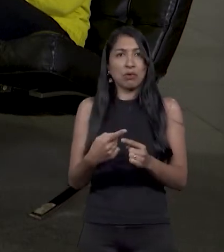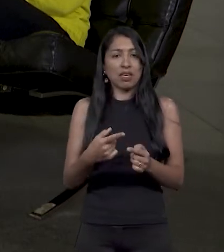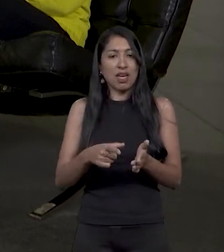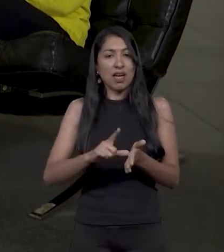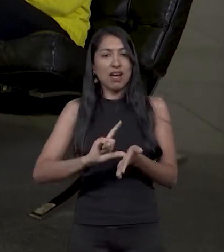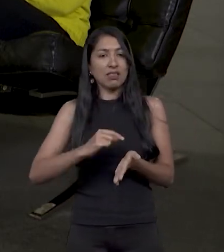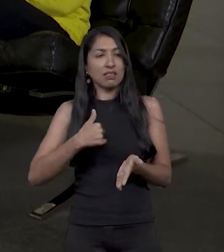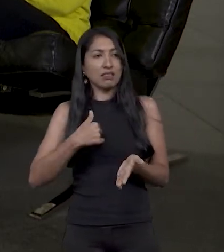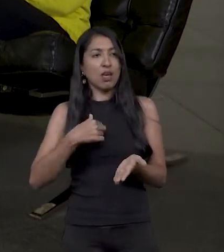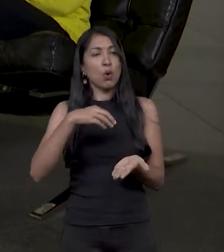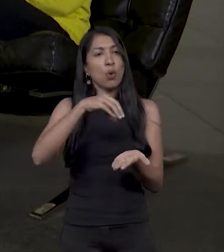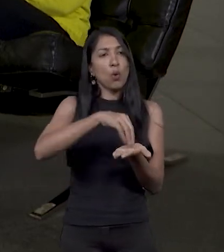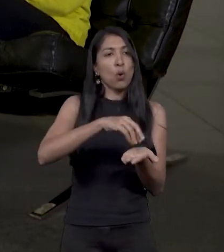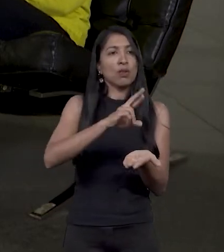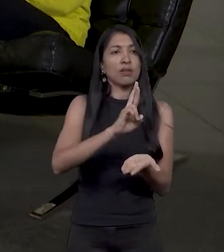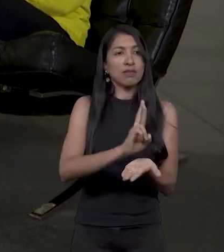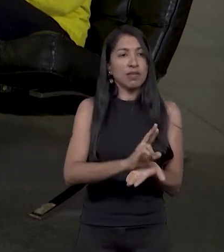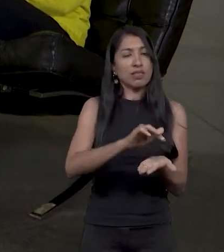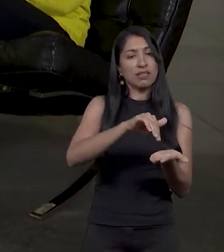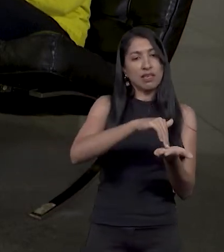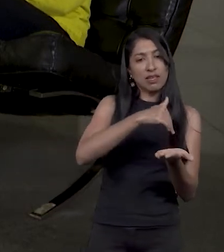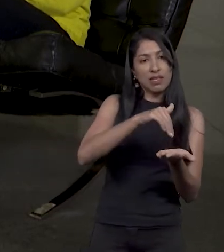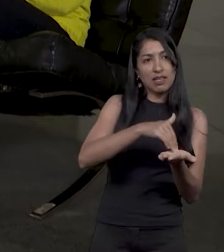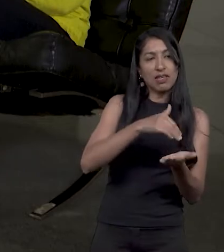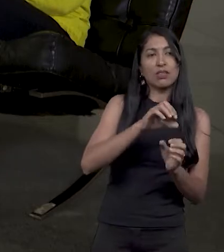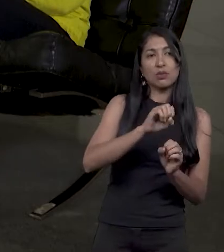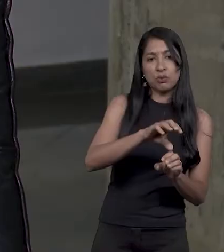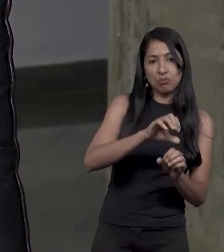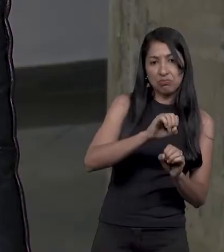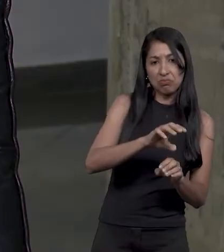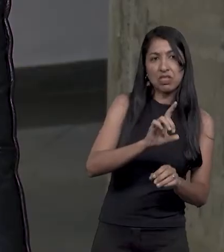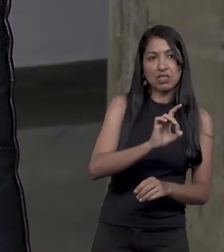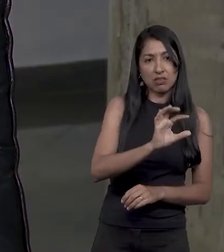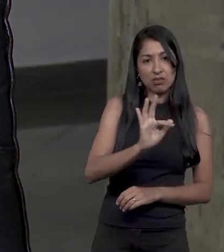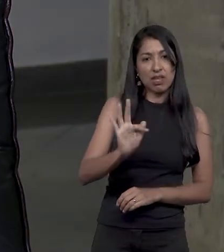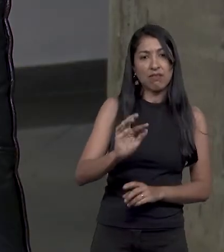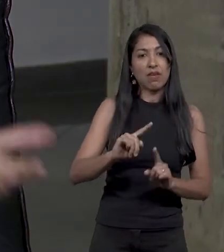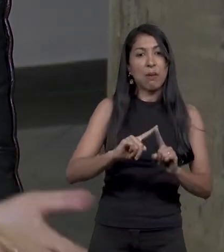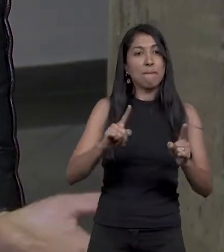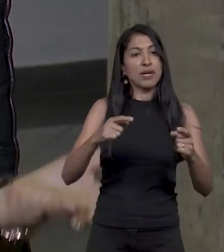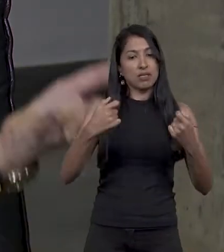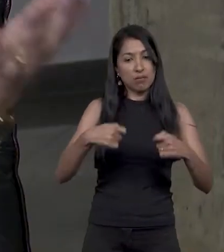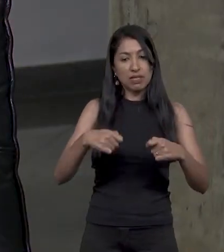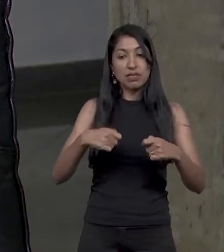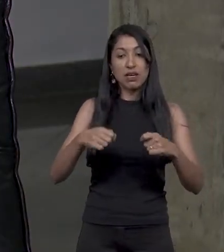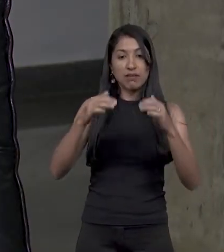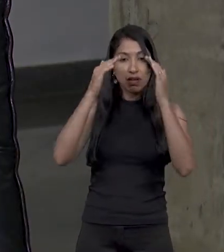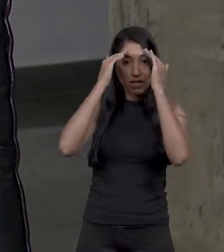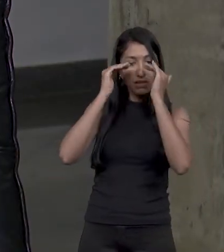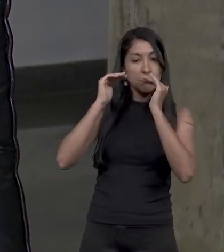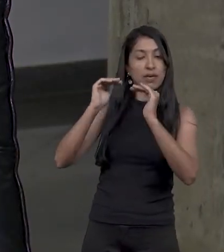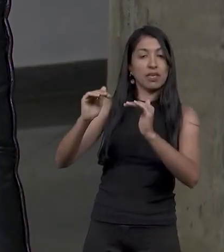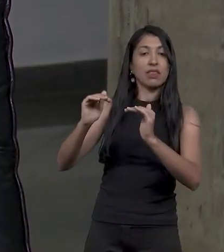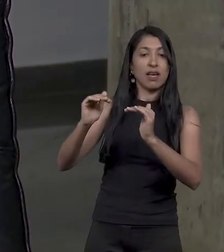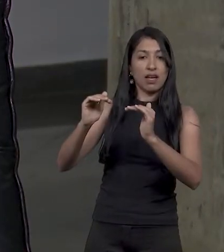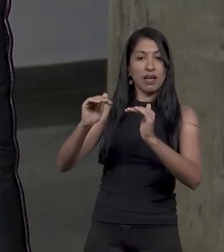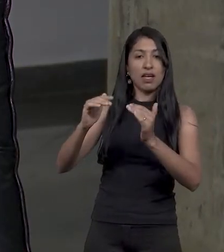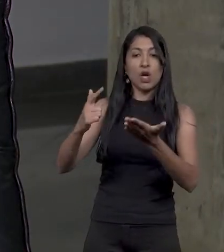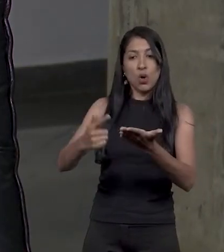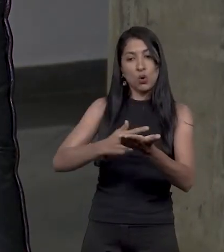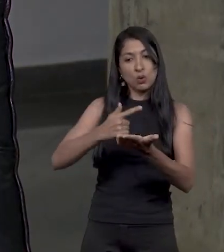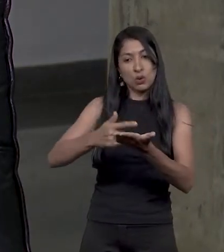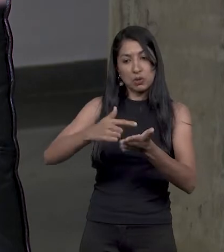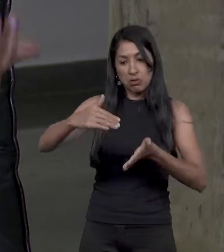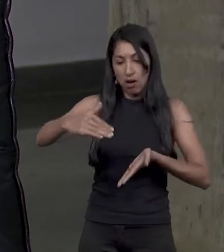ligada da regional de ensino, a secretaria de educação. Mas eu tinha que respeitar aquele acervo que